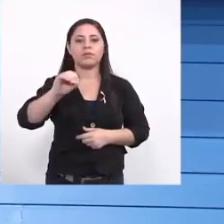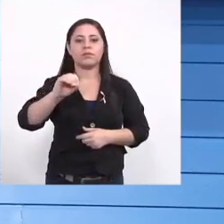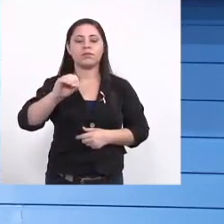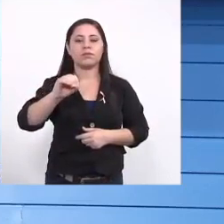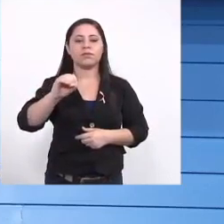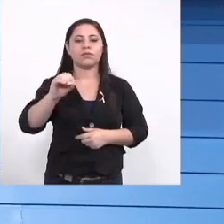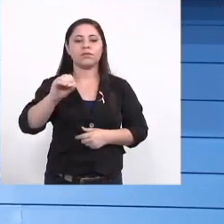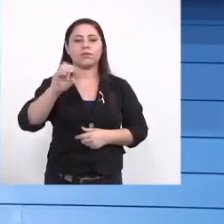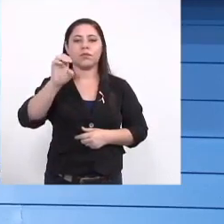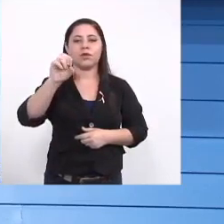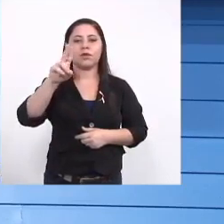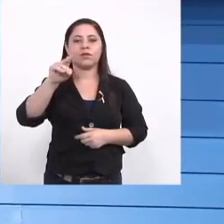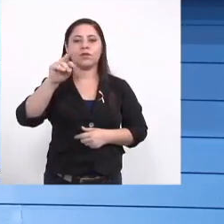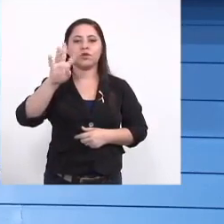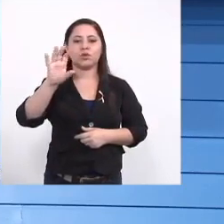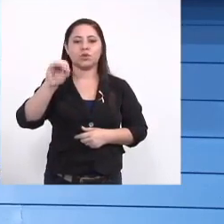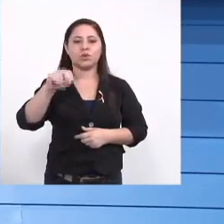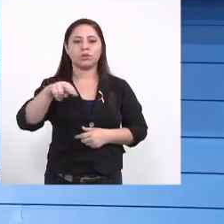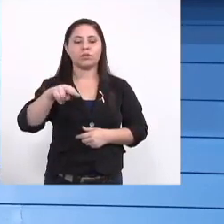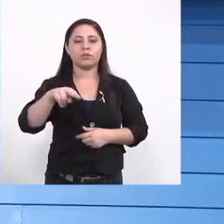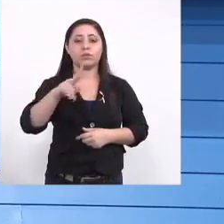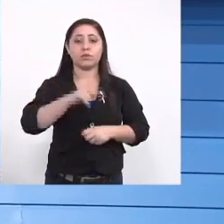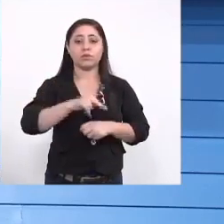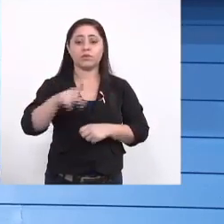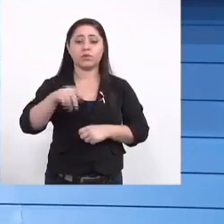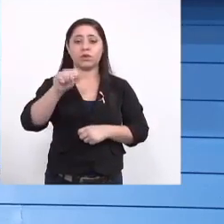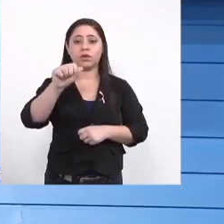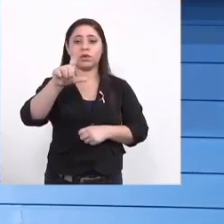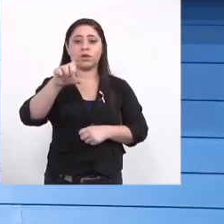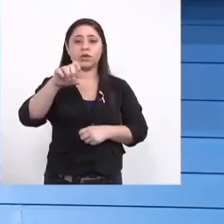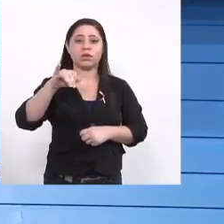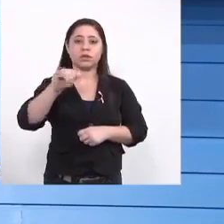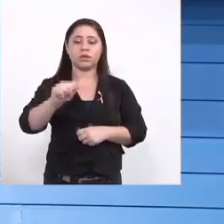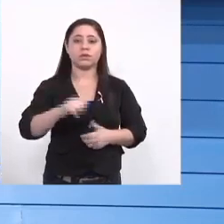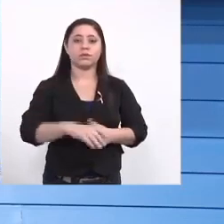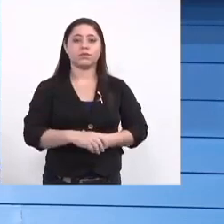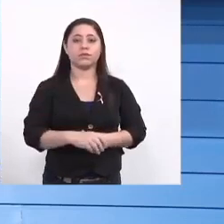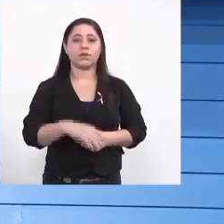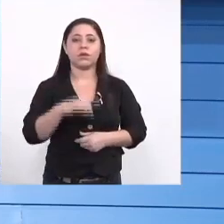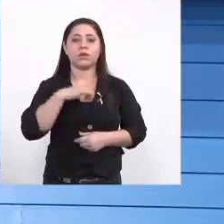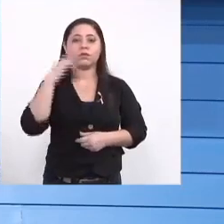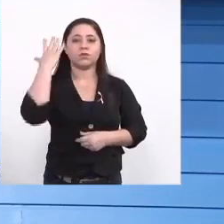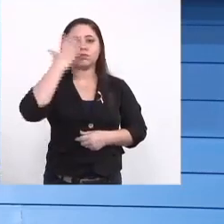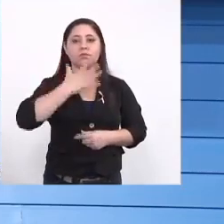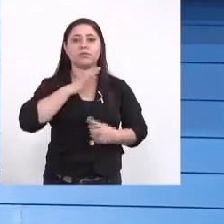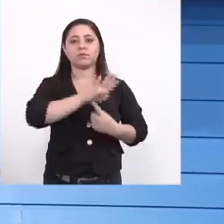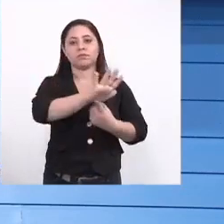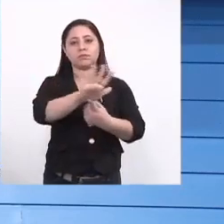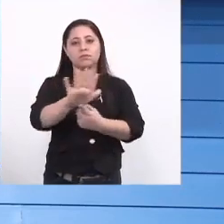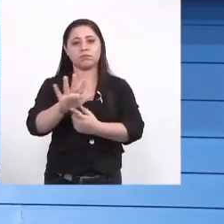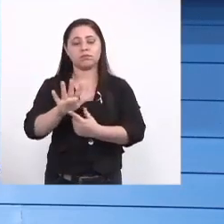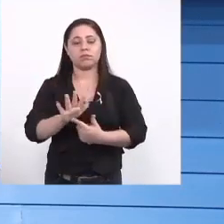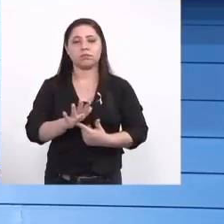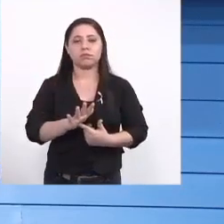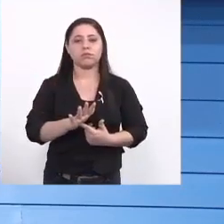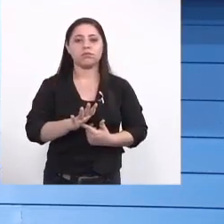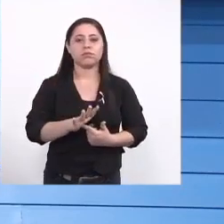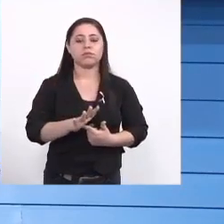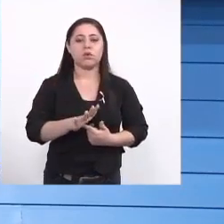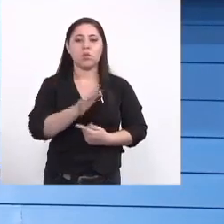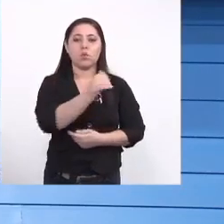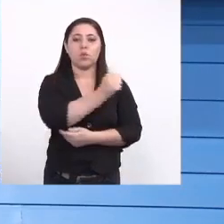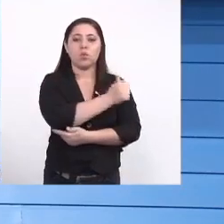a professora Alexia e temos a participação aqui do